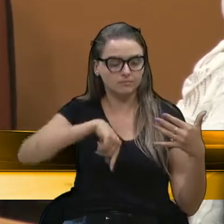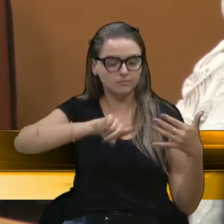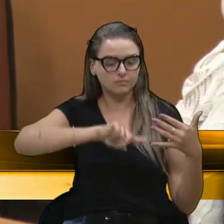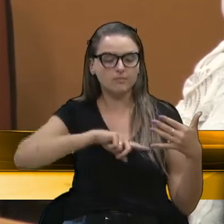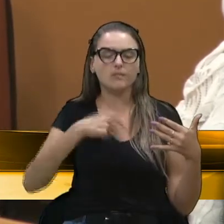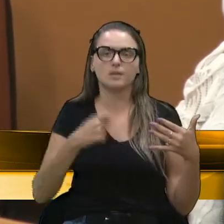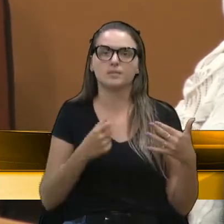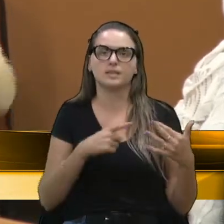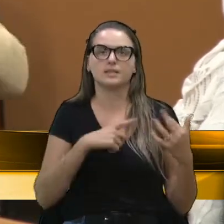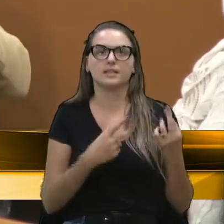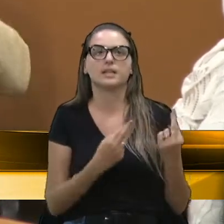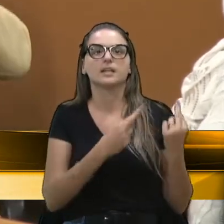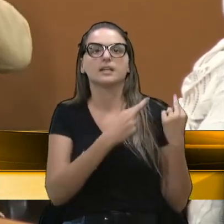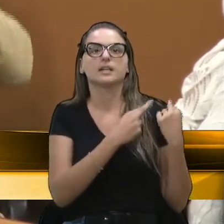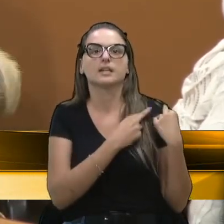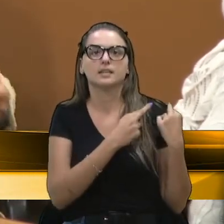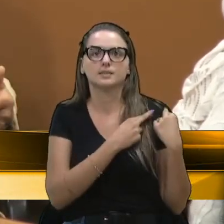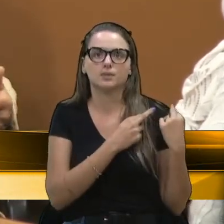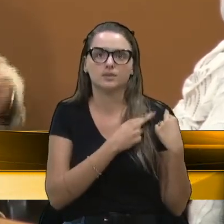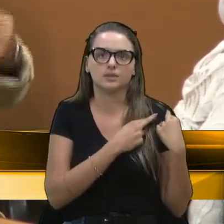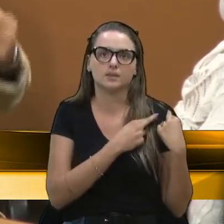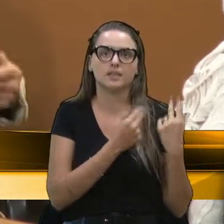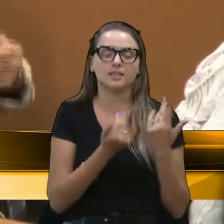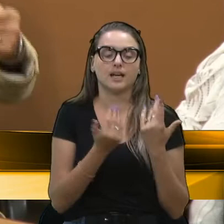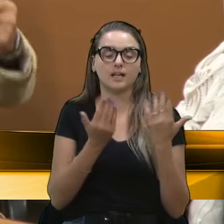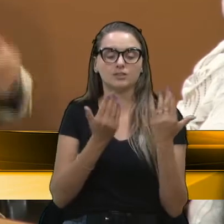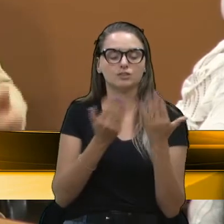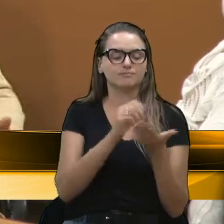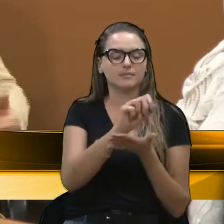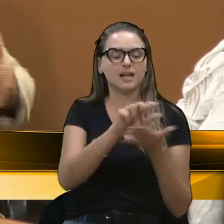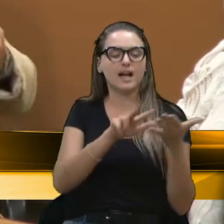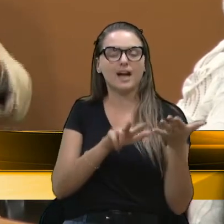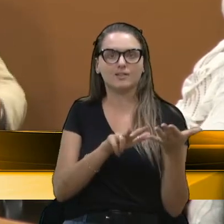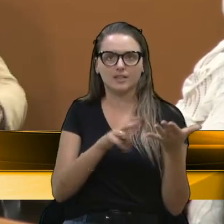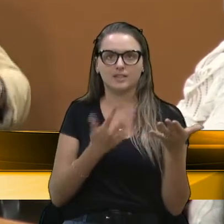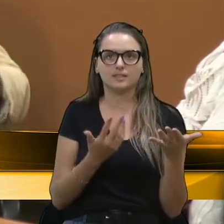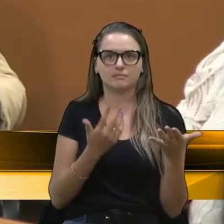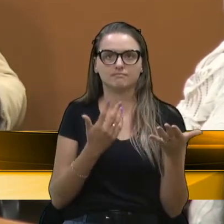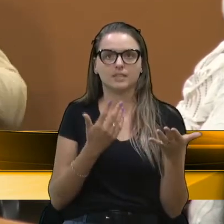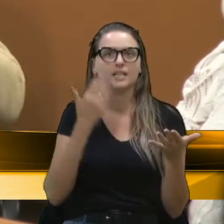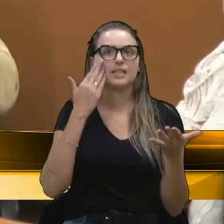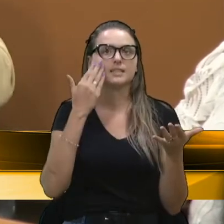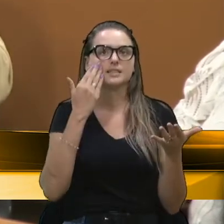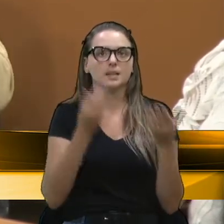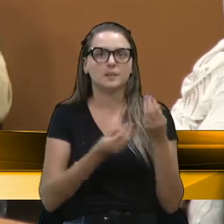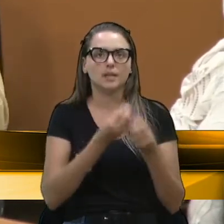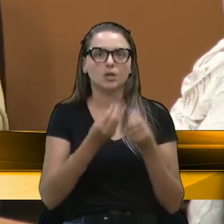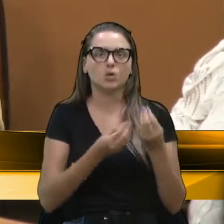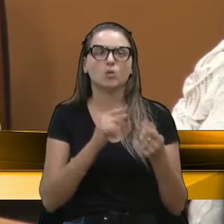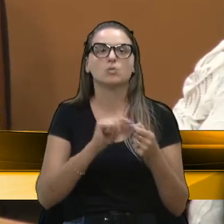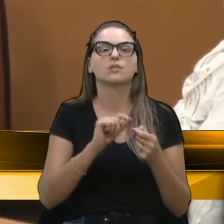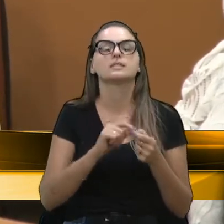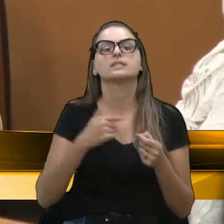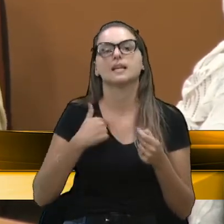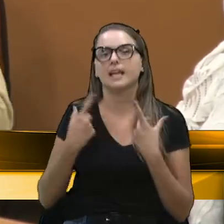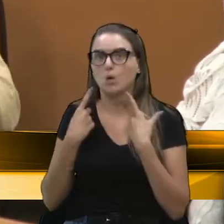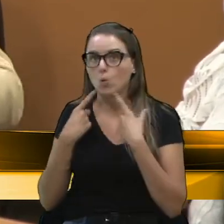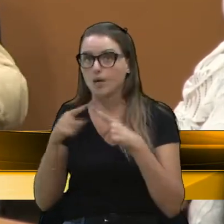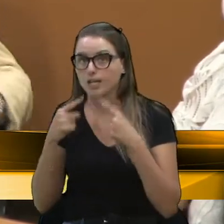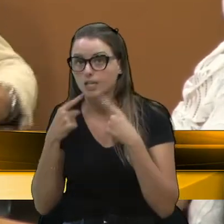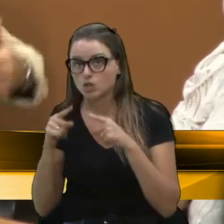responsabilidade na avaliação. Responsabilidade na avaliação. Eu critico